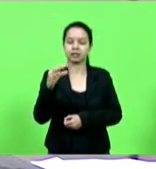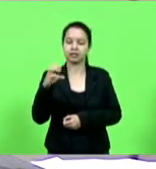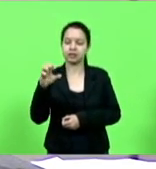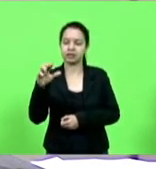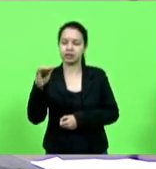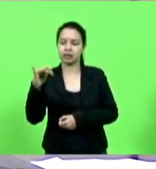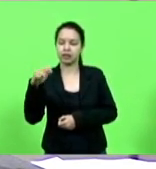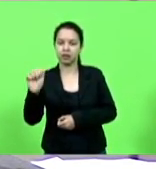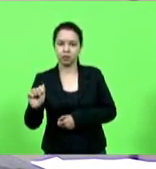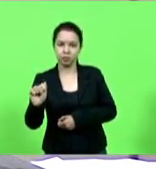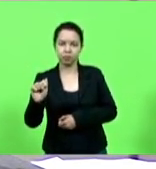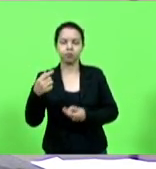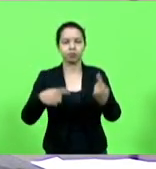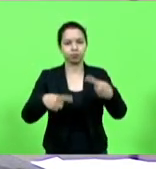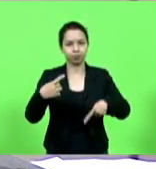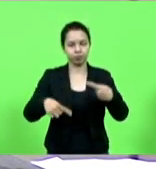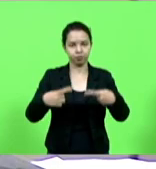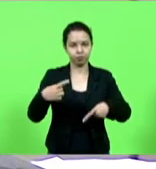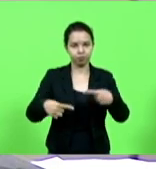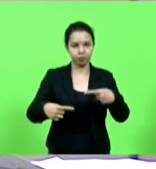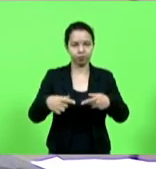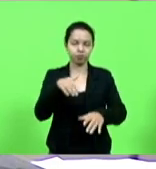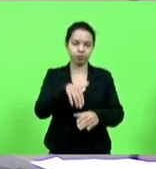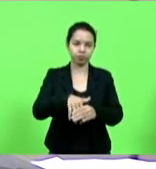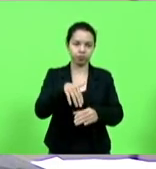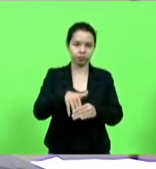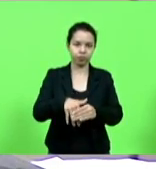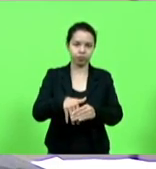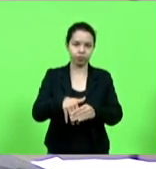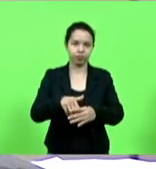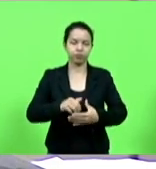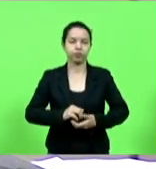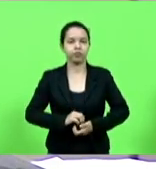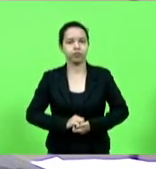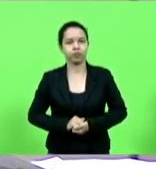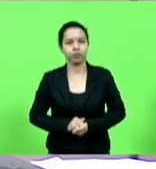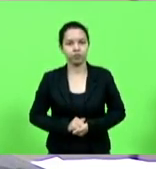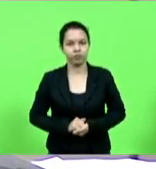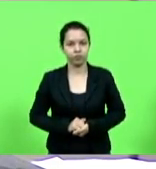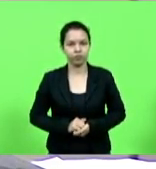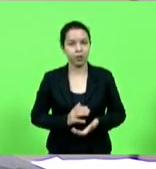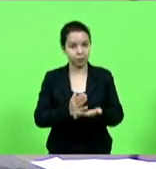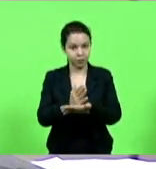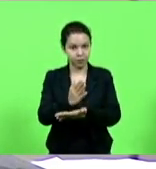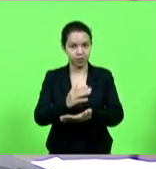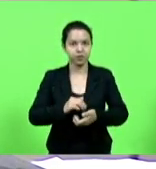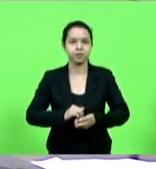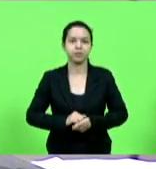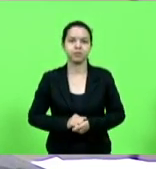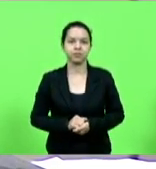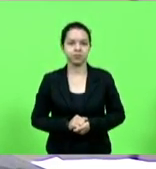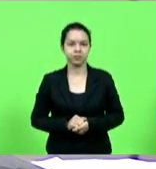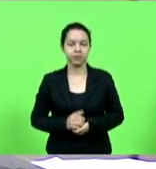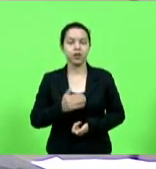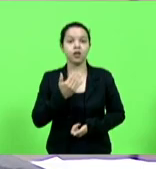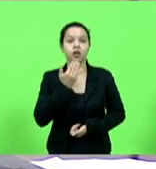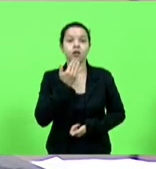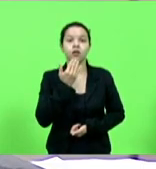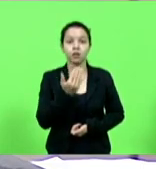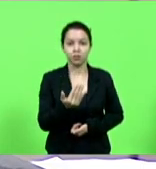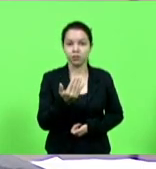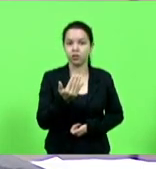não havendo quem queira discutir em votação aprovado requerimentos